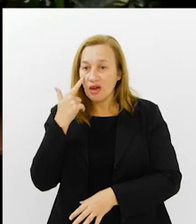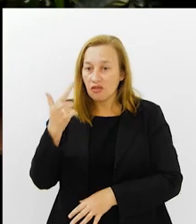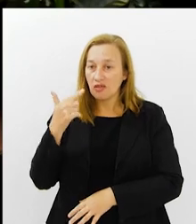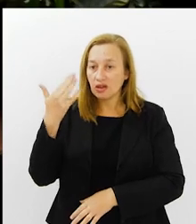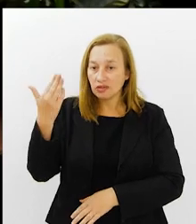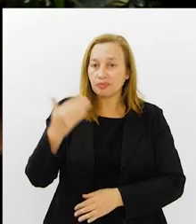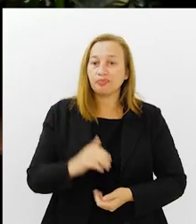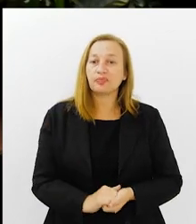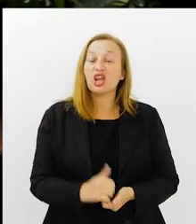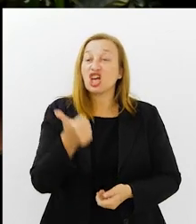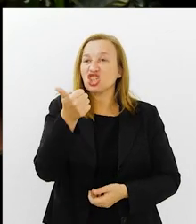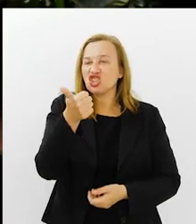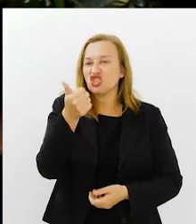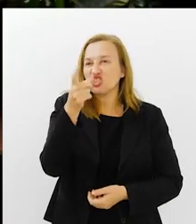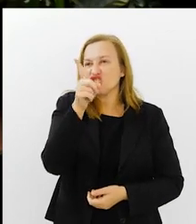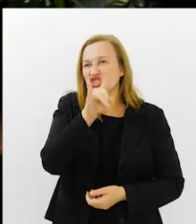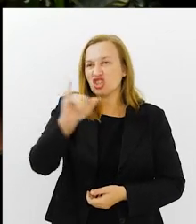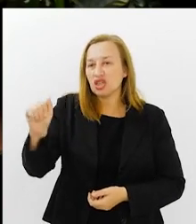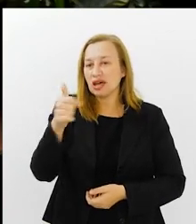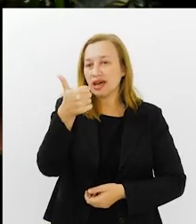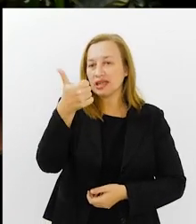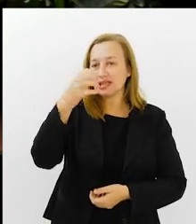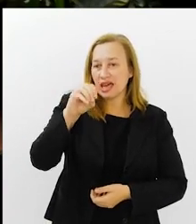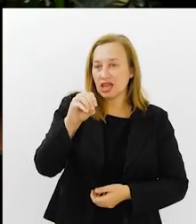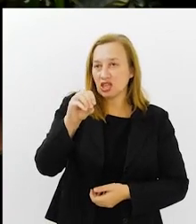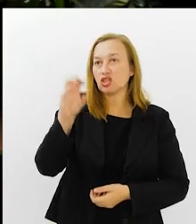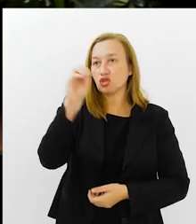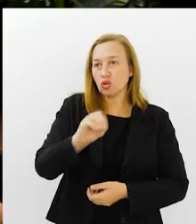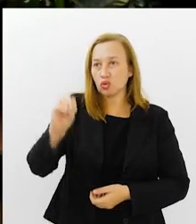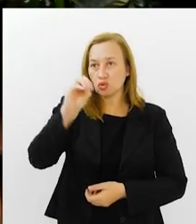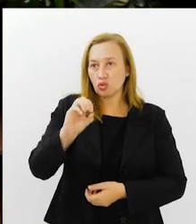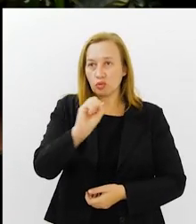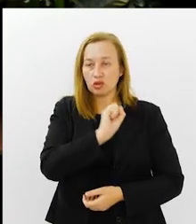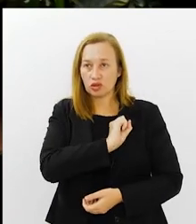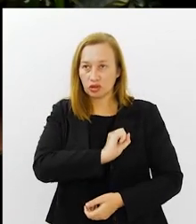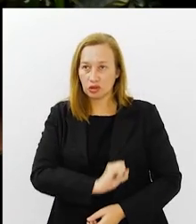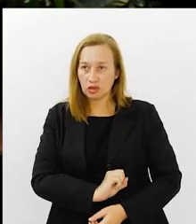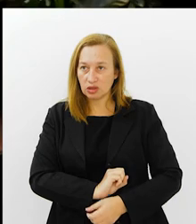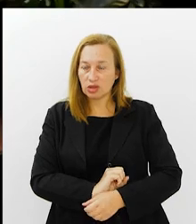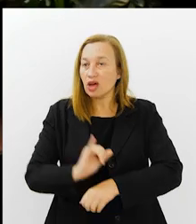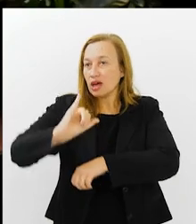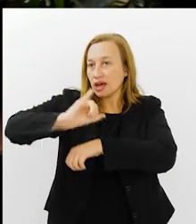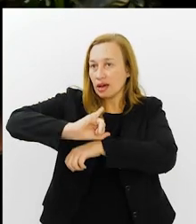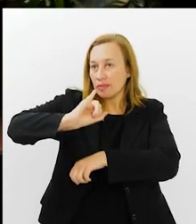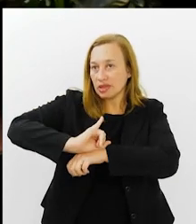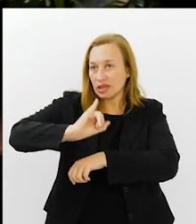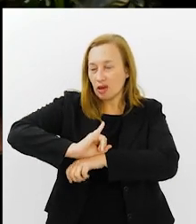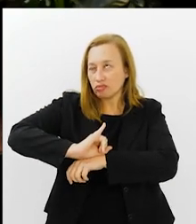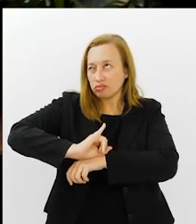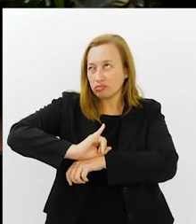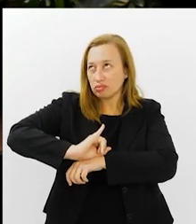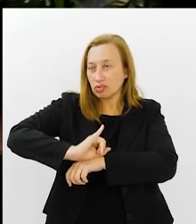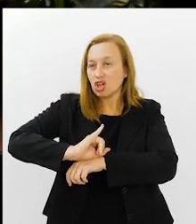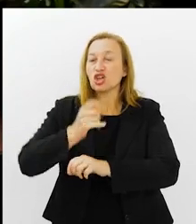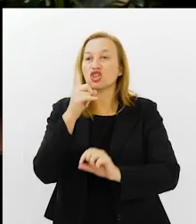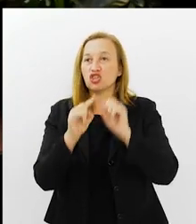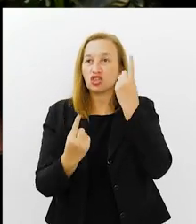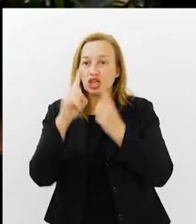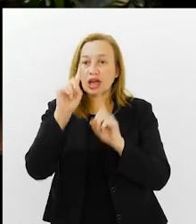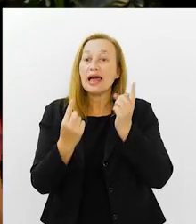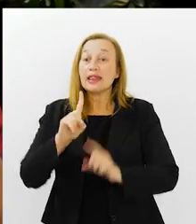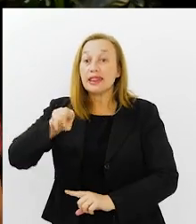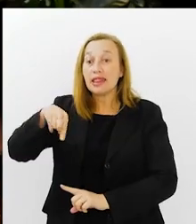no dia 10 de outubro em Santiago, vai pegar a seleção do Chile, e depois vai pegar o Peru em